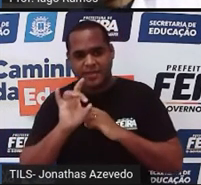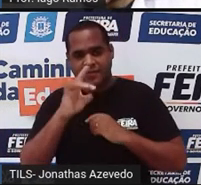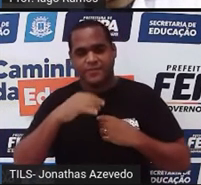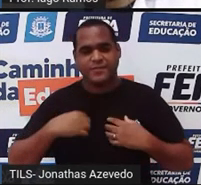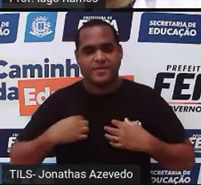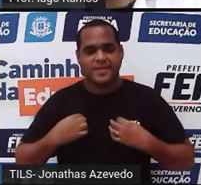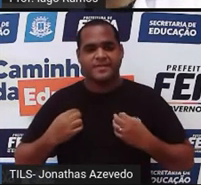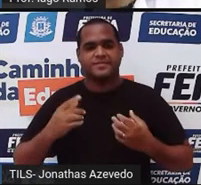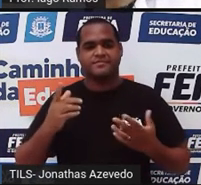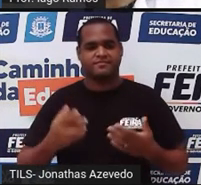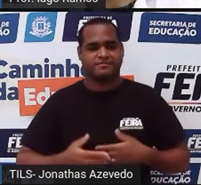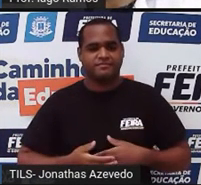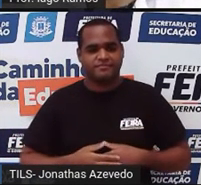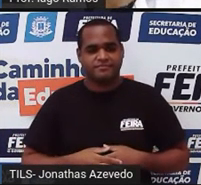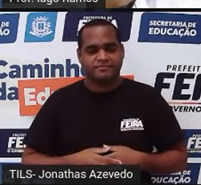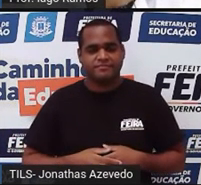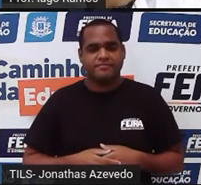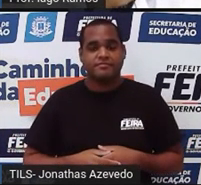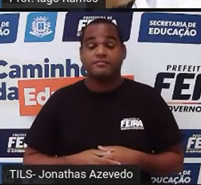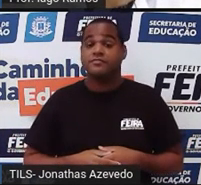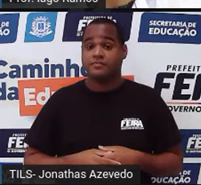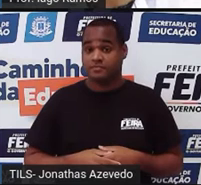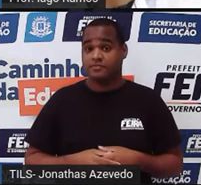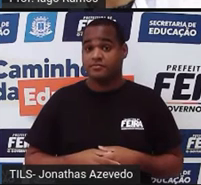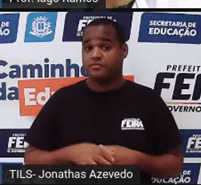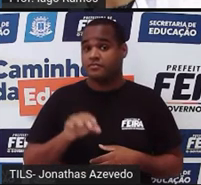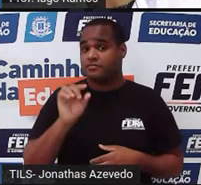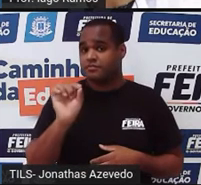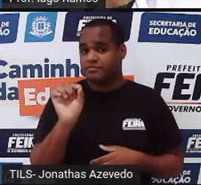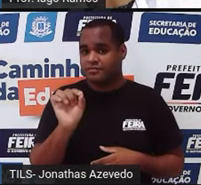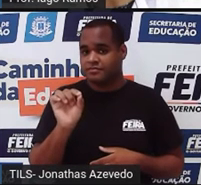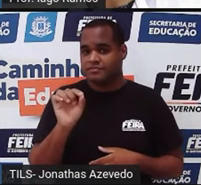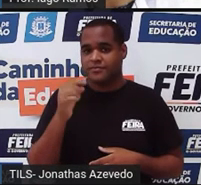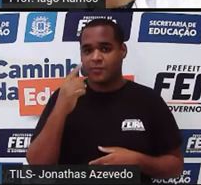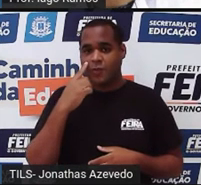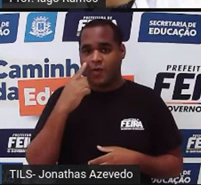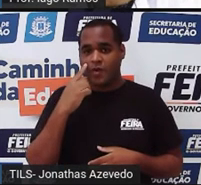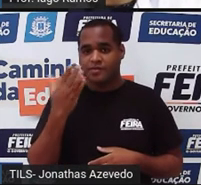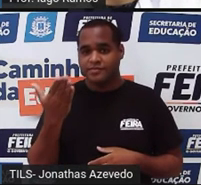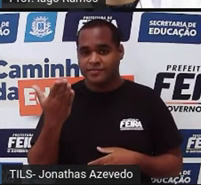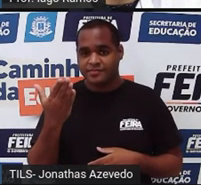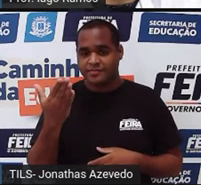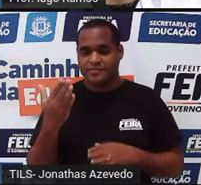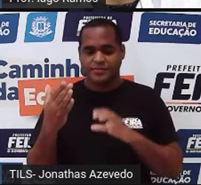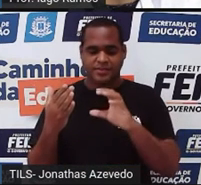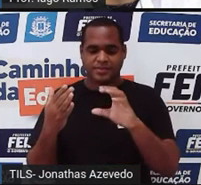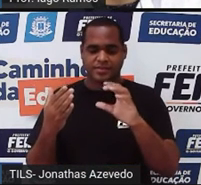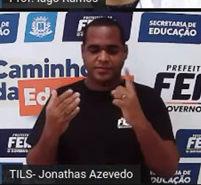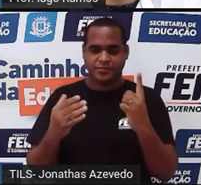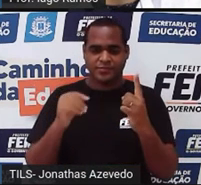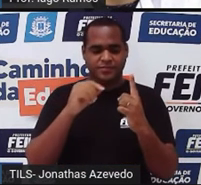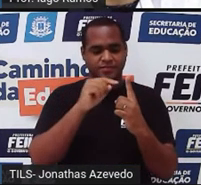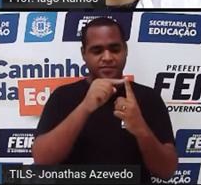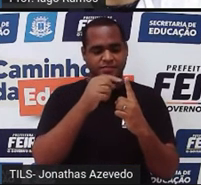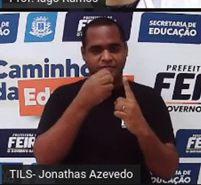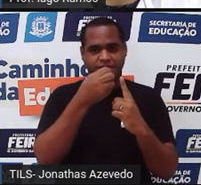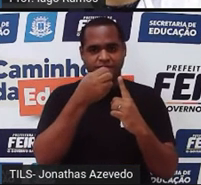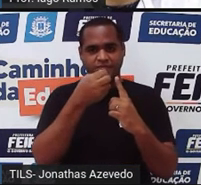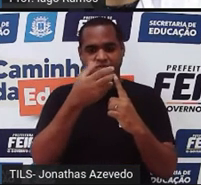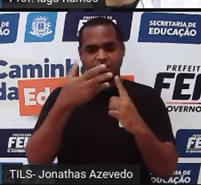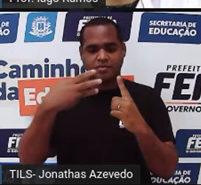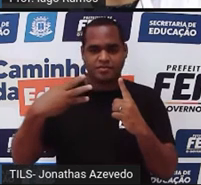um diagramazinho, isso que está aqui do lado é chamado diagrama, ó. Então, para a calça azul,